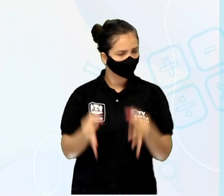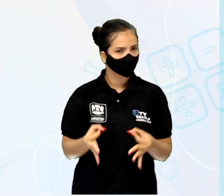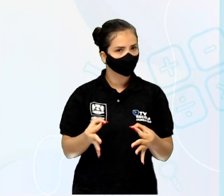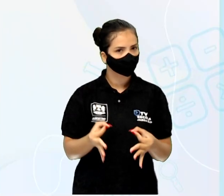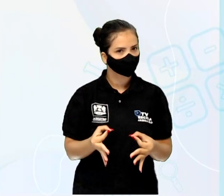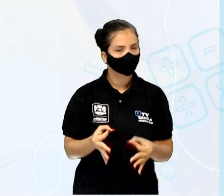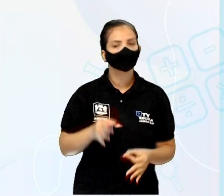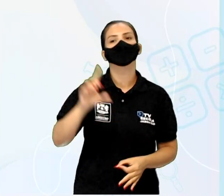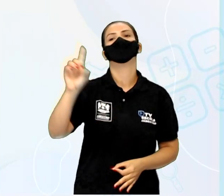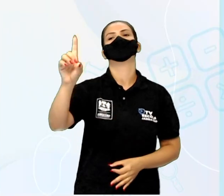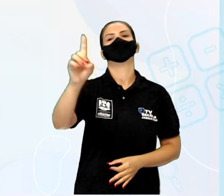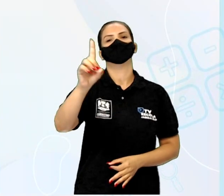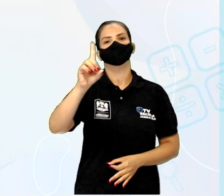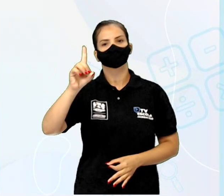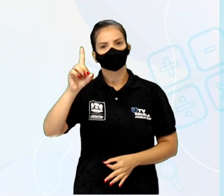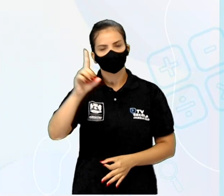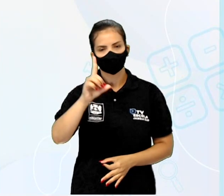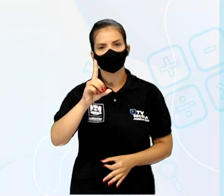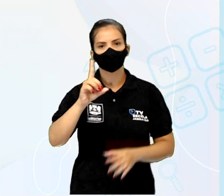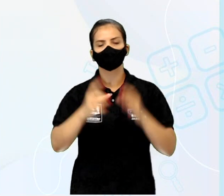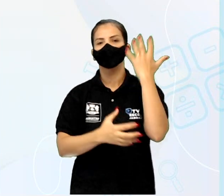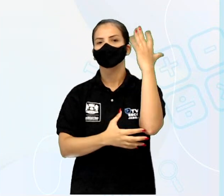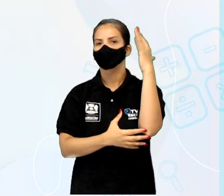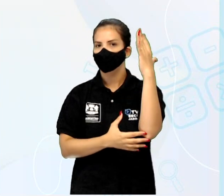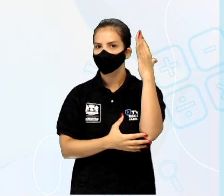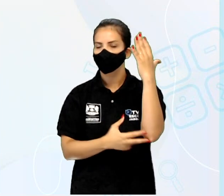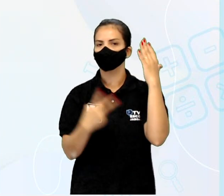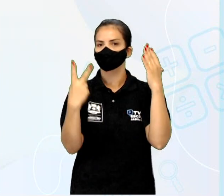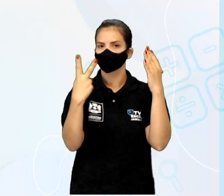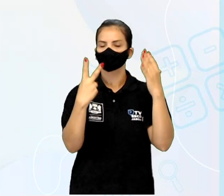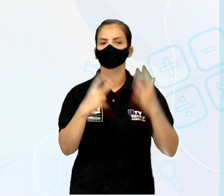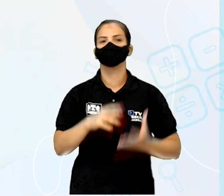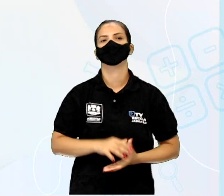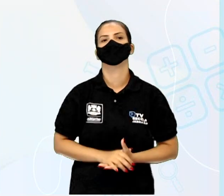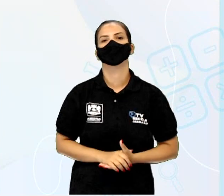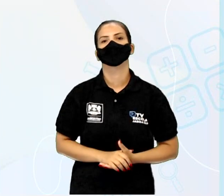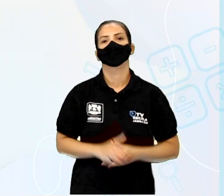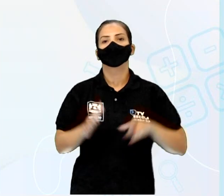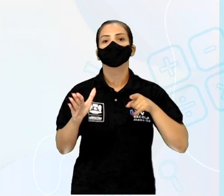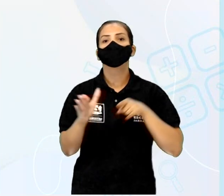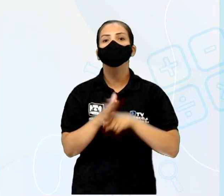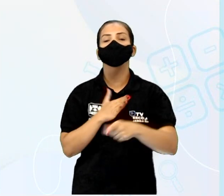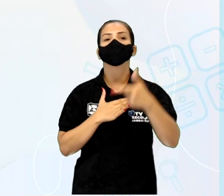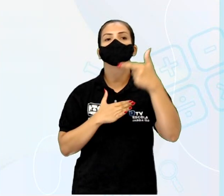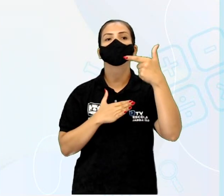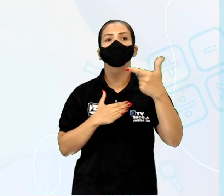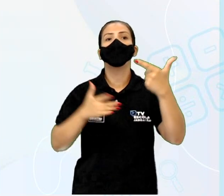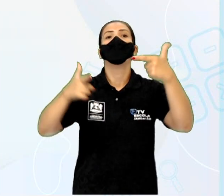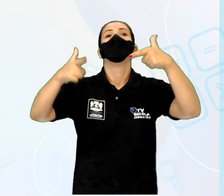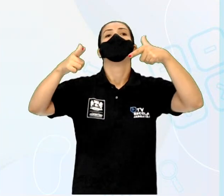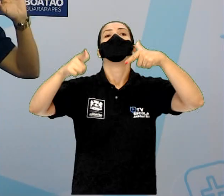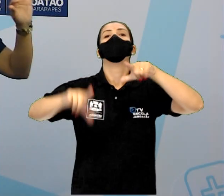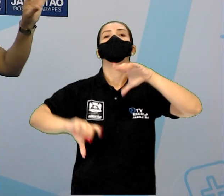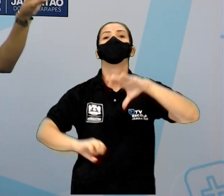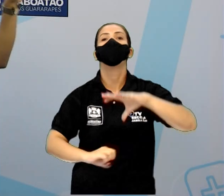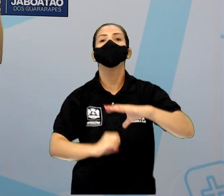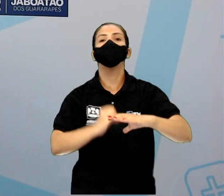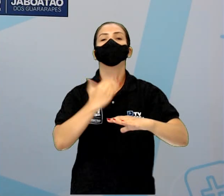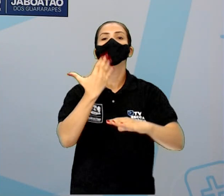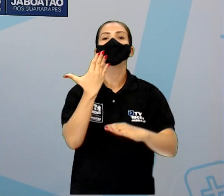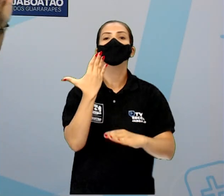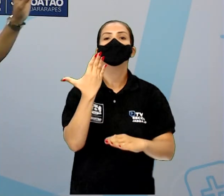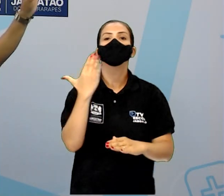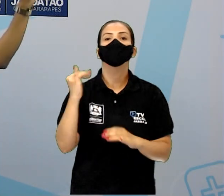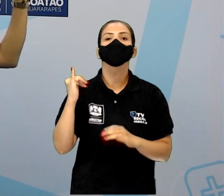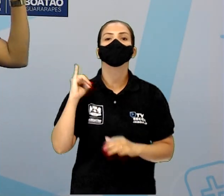Deus e o baobá. Segunda pergunta. Onde passa essa narrativa? Lembram que lá na introdução já vem